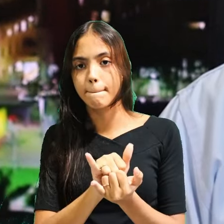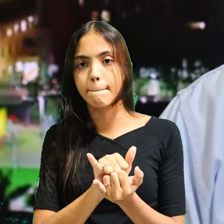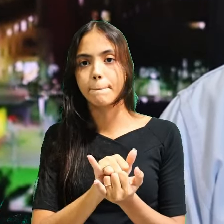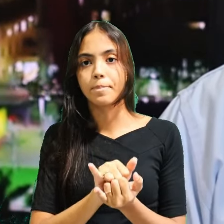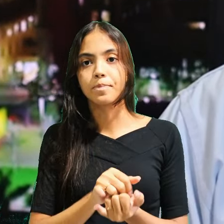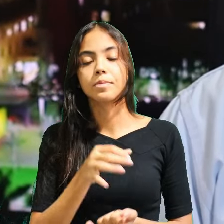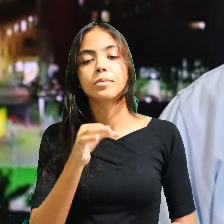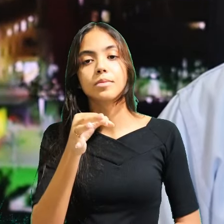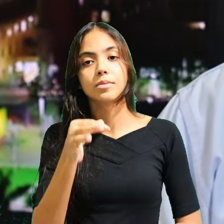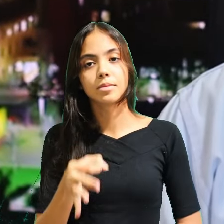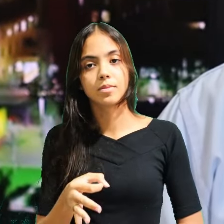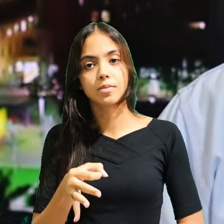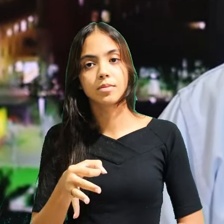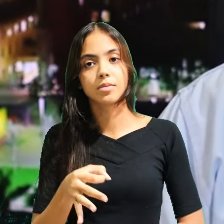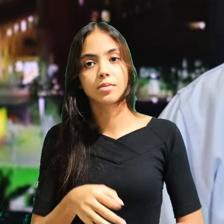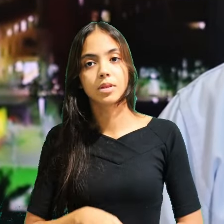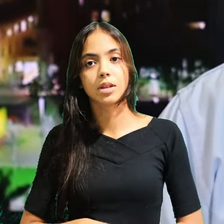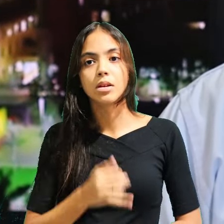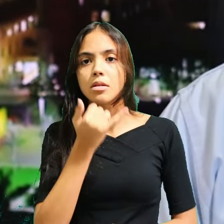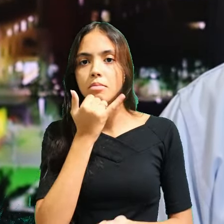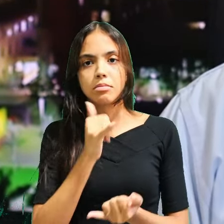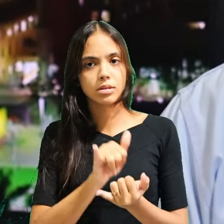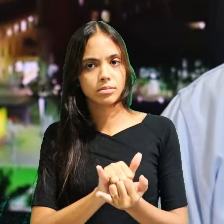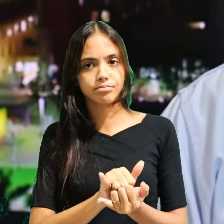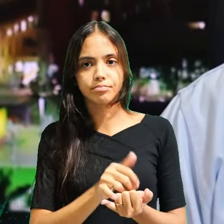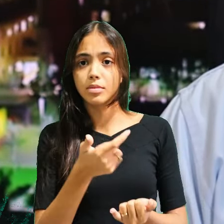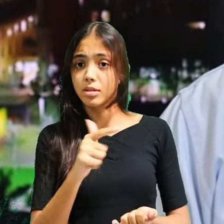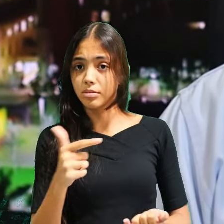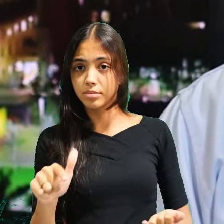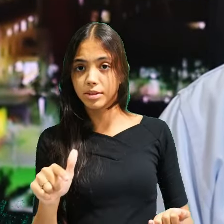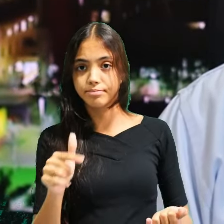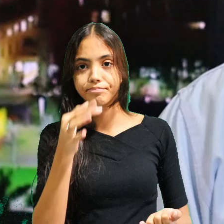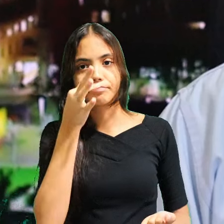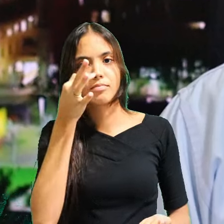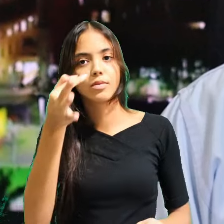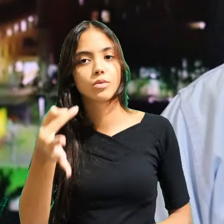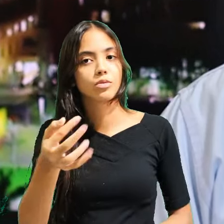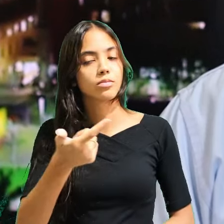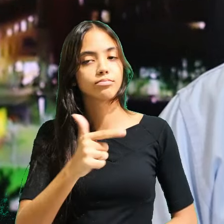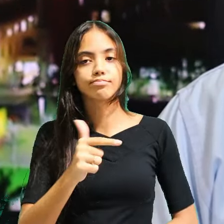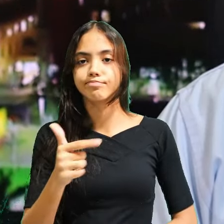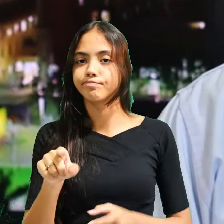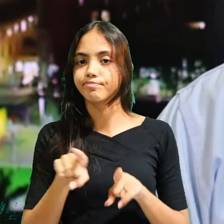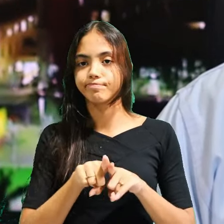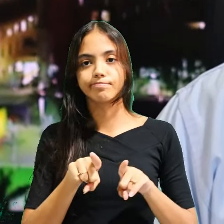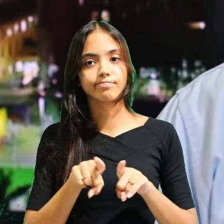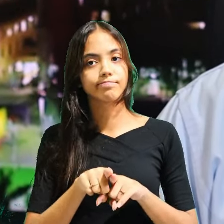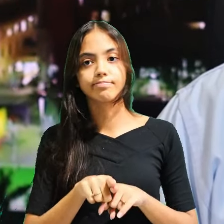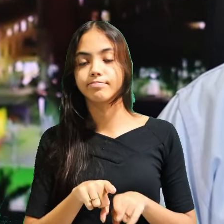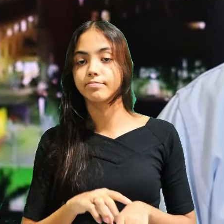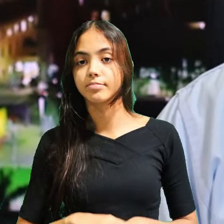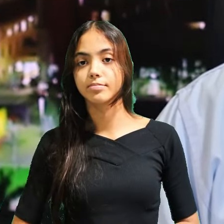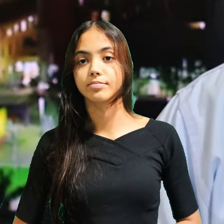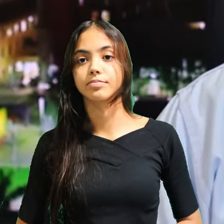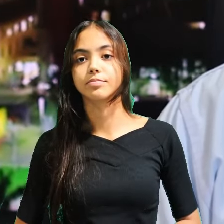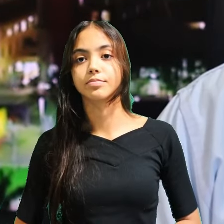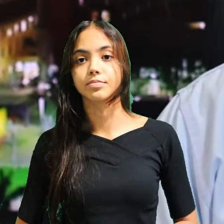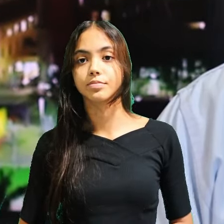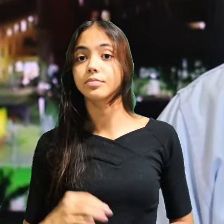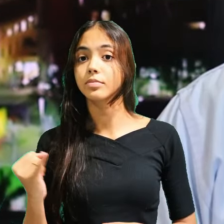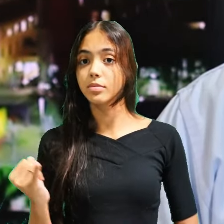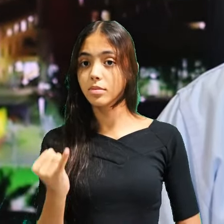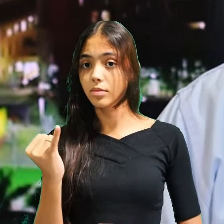Ele afirmou, sem perdão não há futuro. O bispo Tutu foi muito